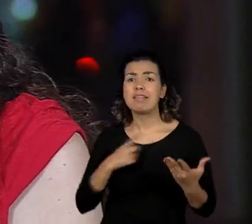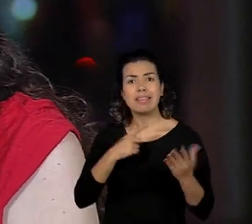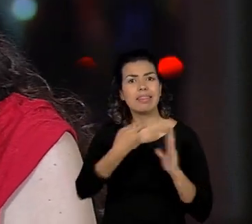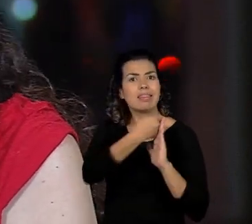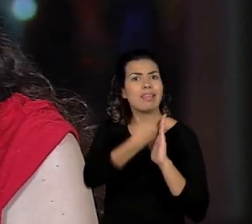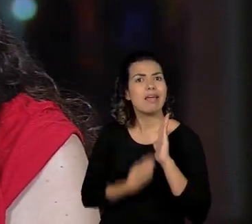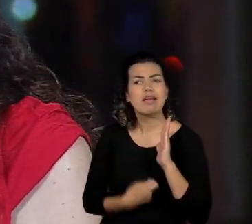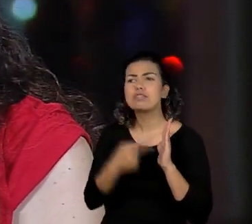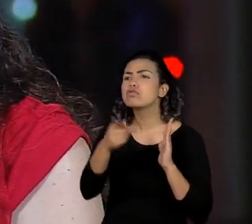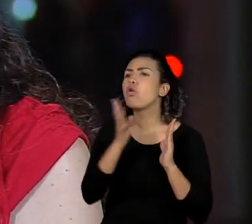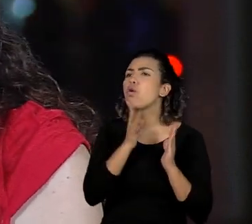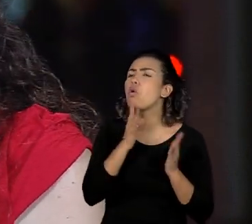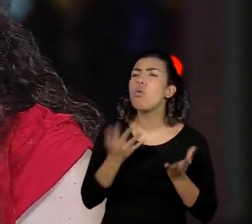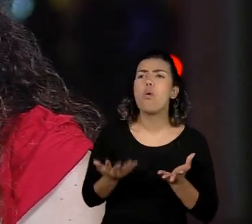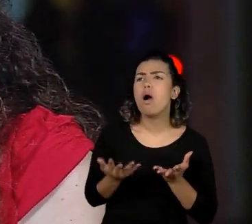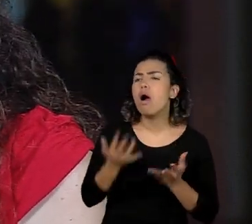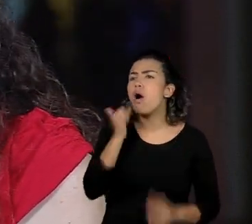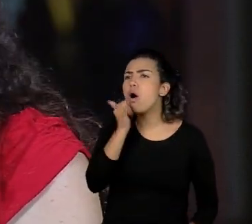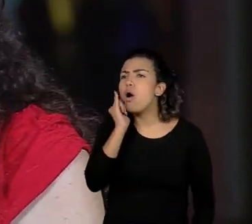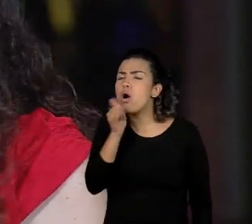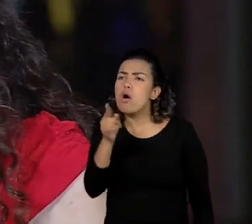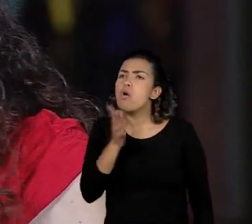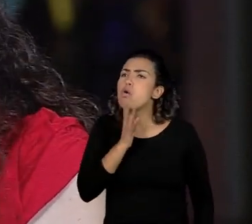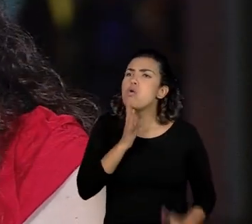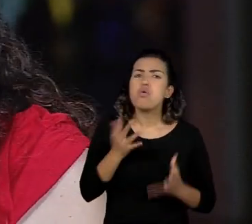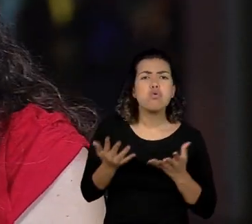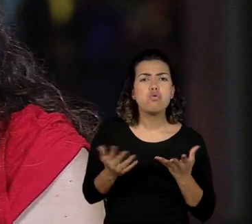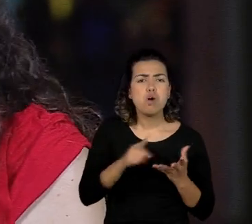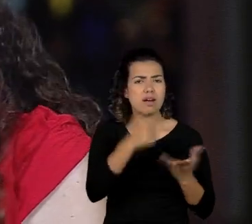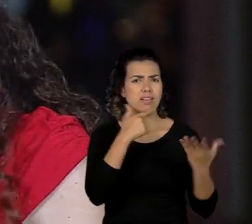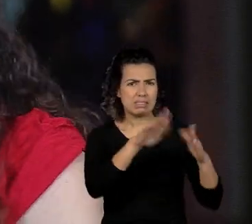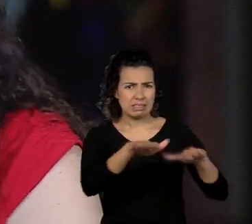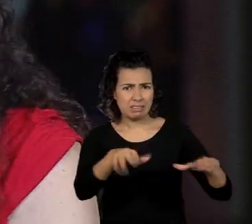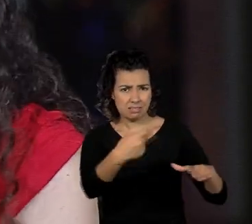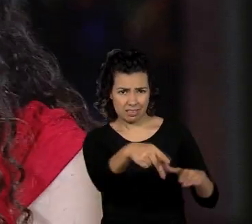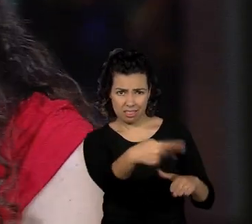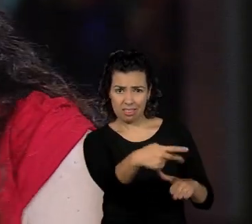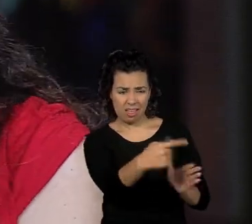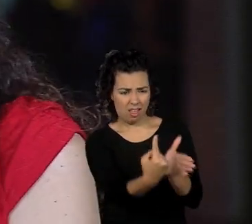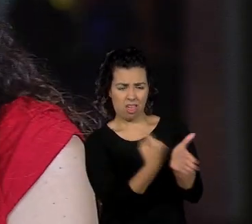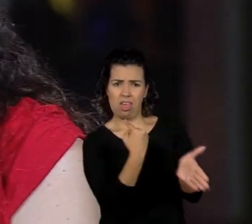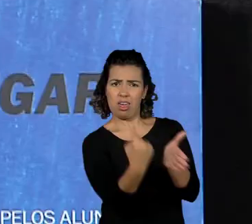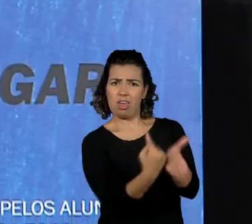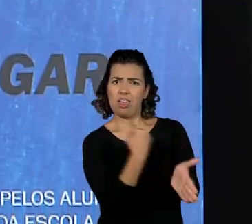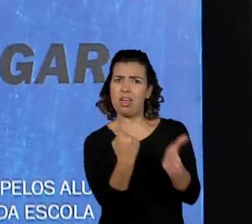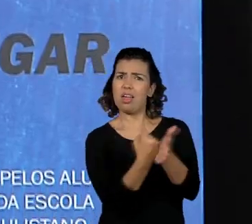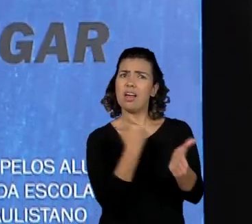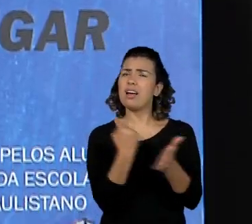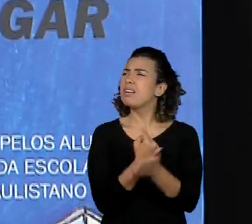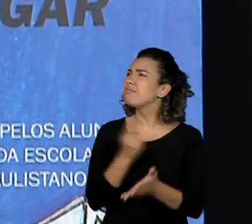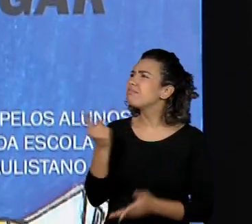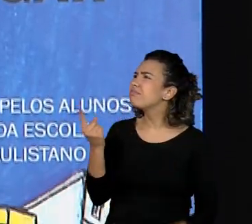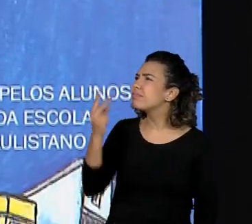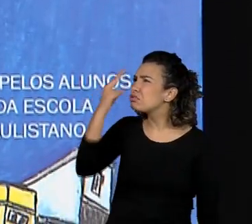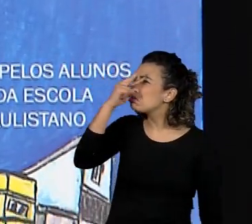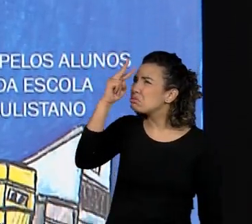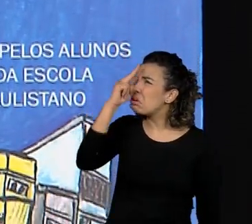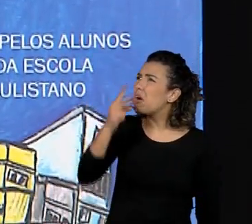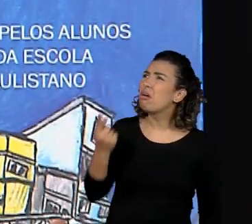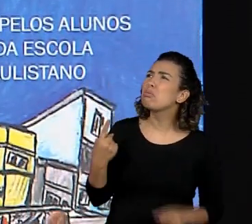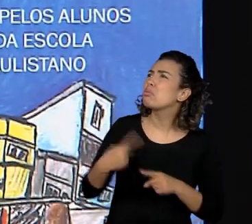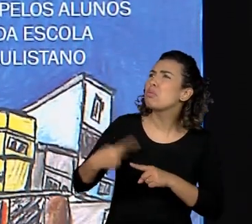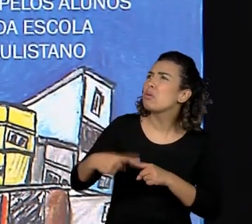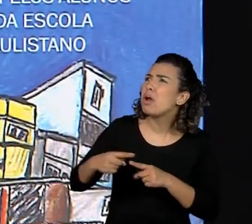que eles conheciam, sobre os contos. E eles começaram a questionar um pouco as coisas que acontecem nessa história e começaram a trazer